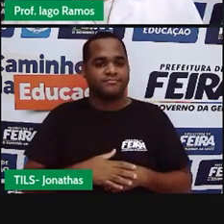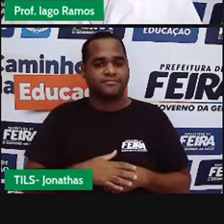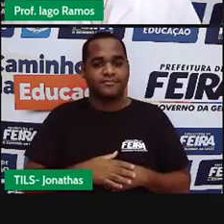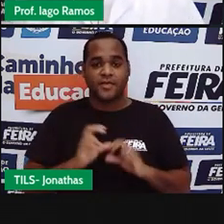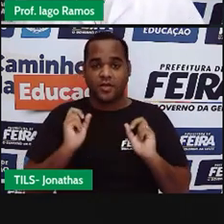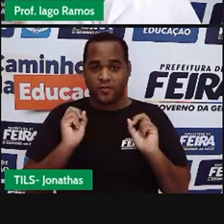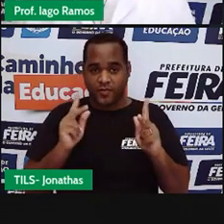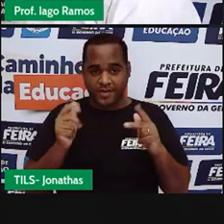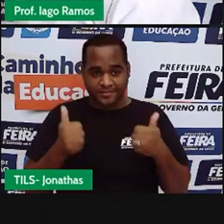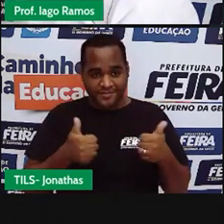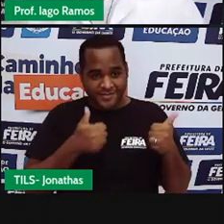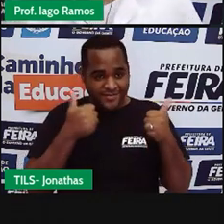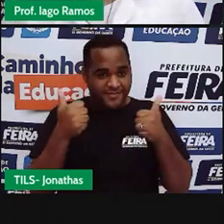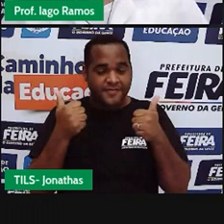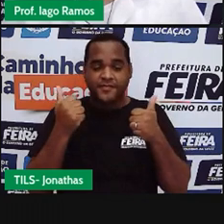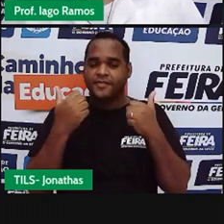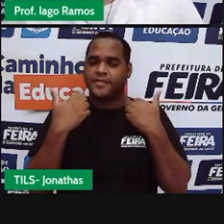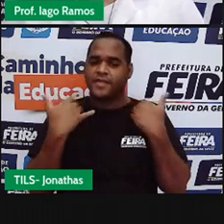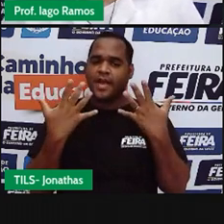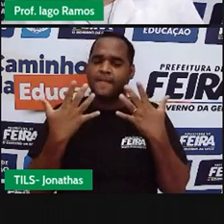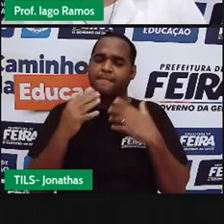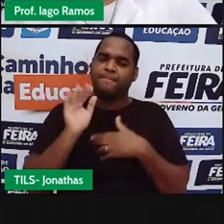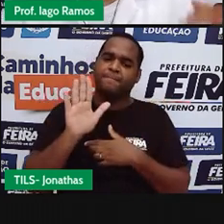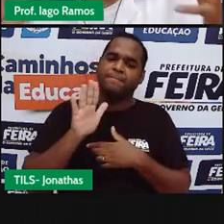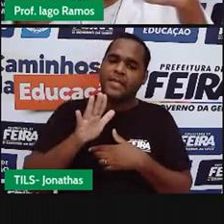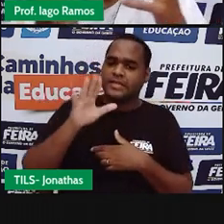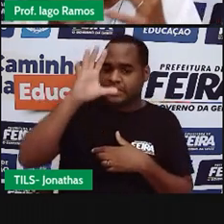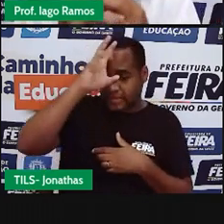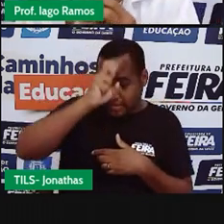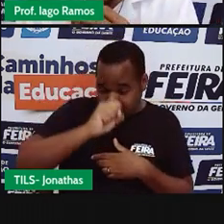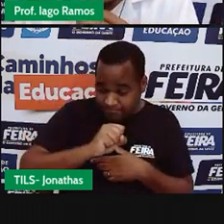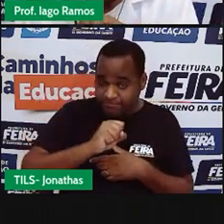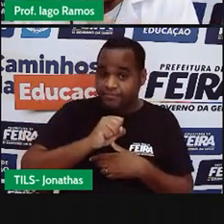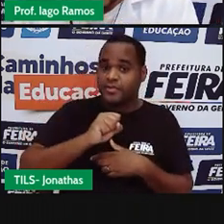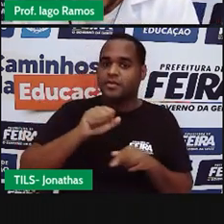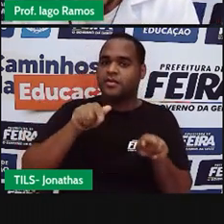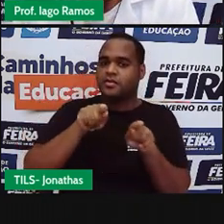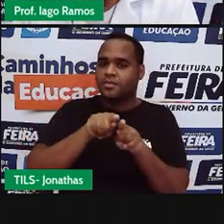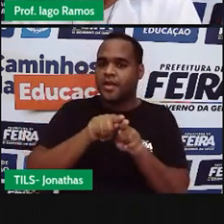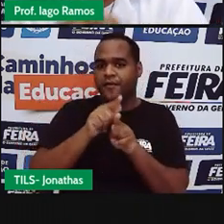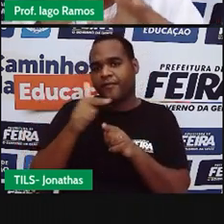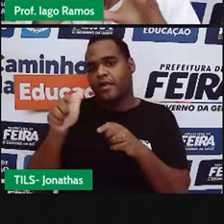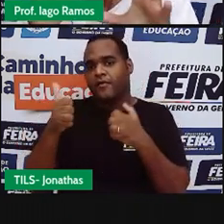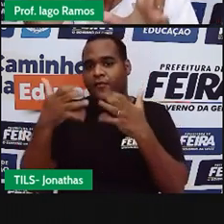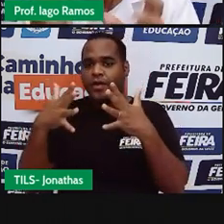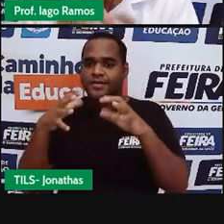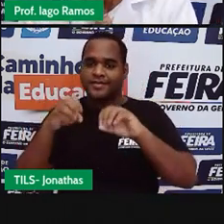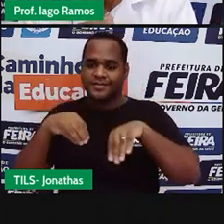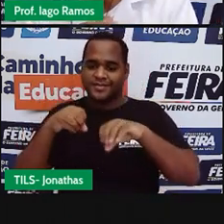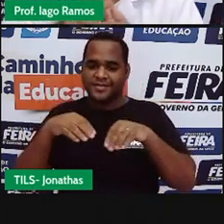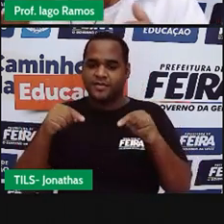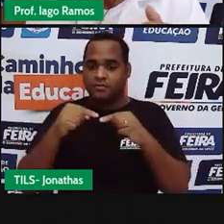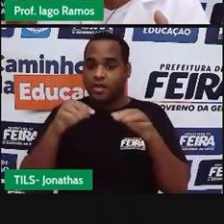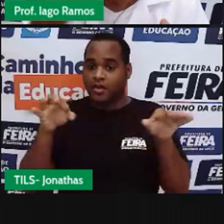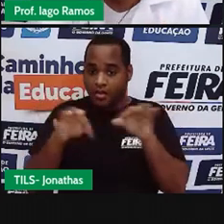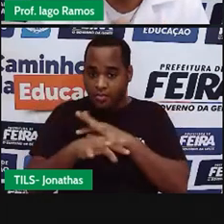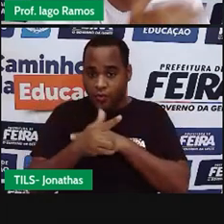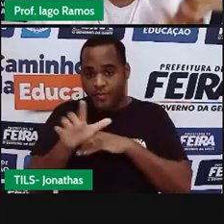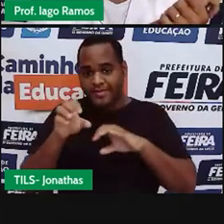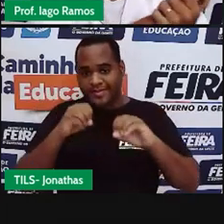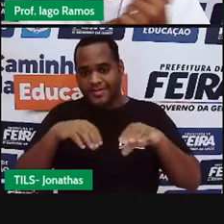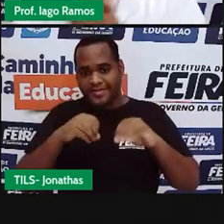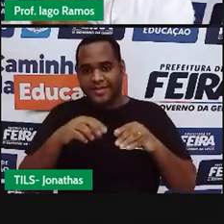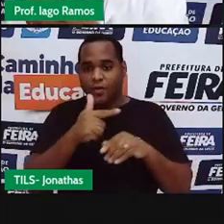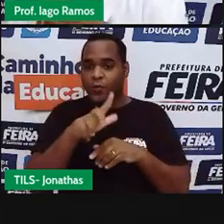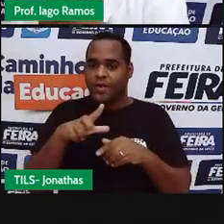Mas dá para continuar aprendendo fora dessa aula certo? Acabou essa aula aqui tem